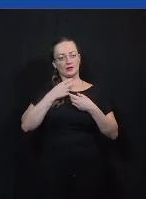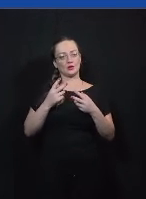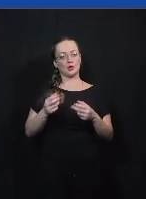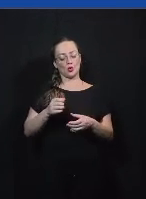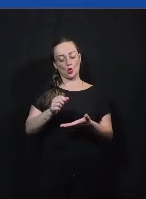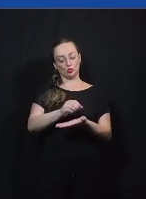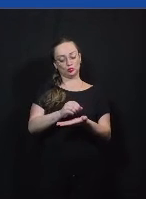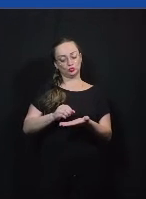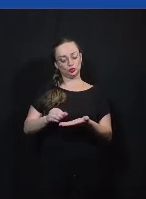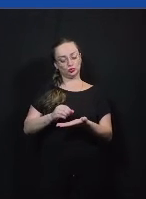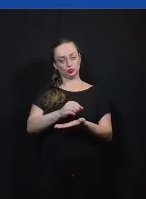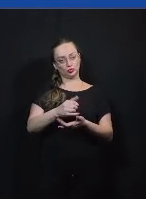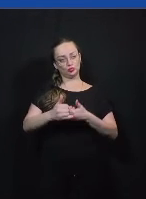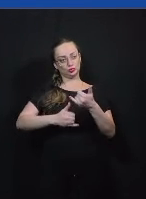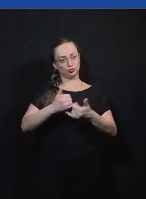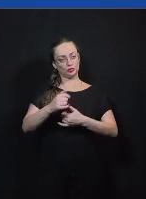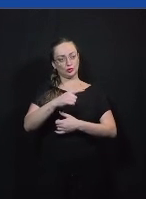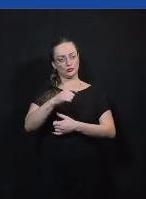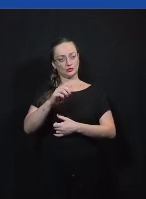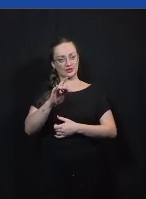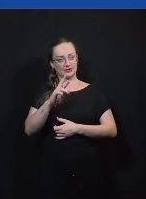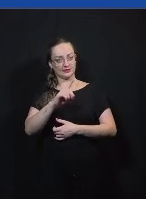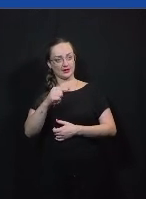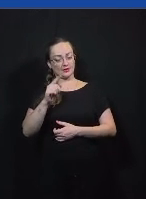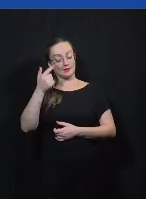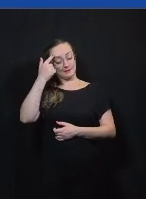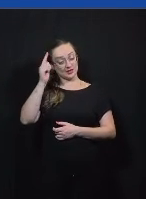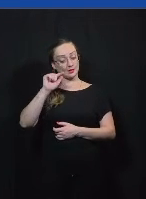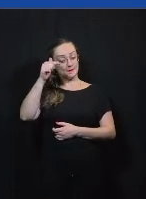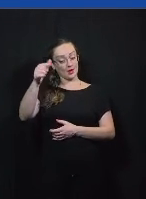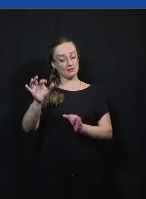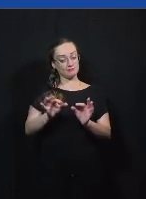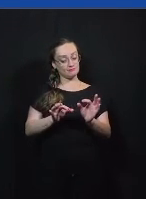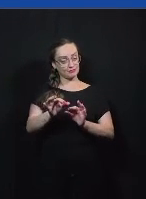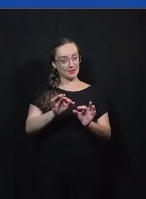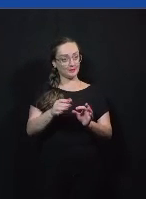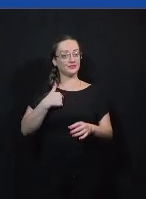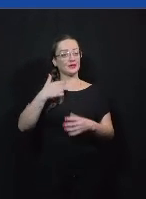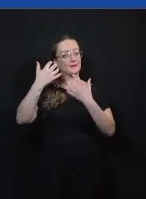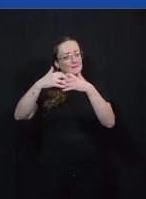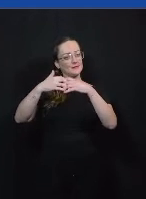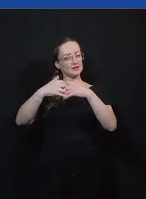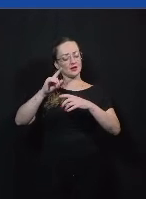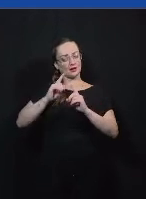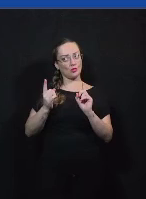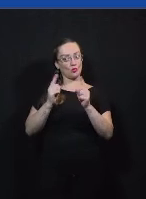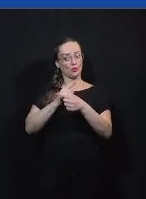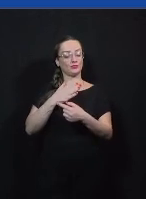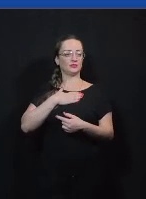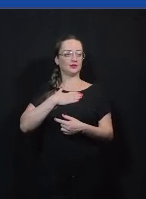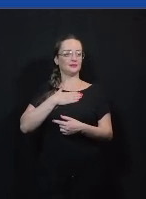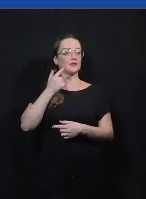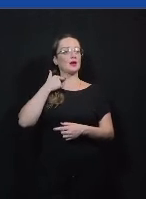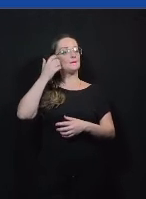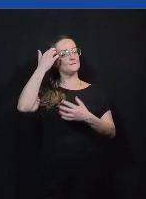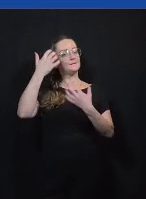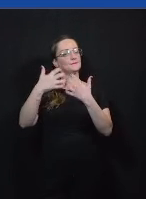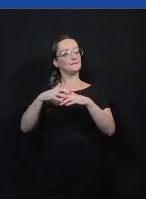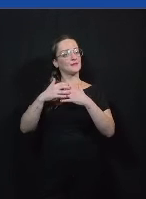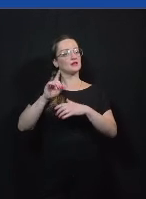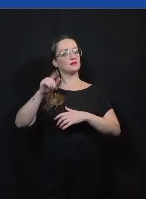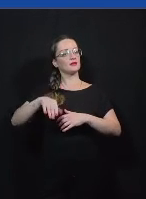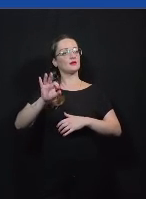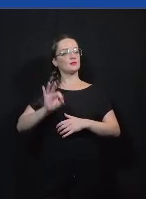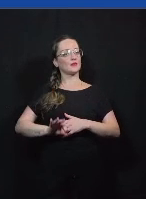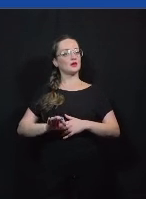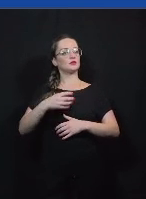fazendo o seu movimento pensando no próximo do seu adversário e não é para pensar na pessoa como um adversário mas pensar é justamente esse